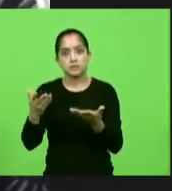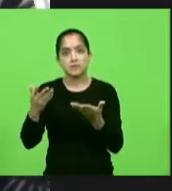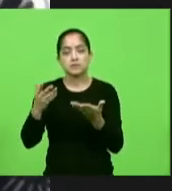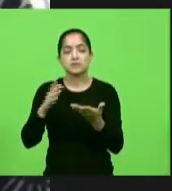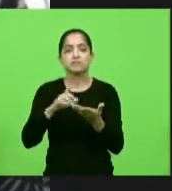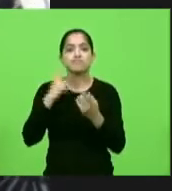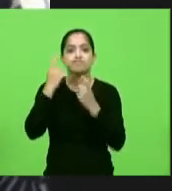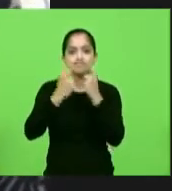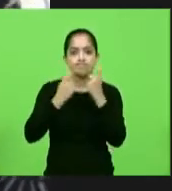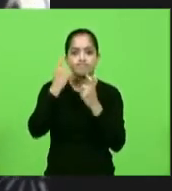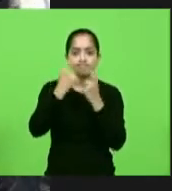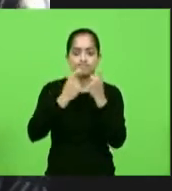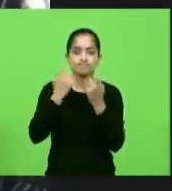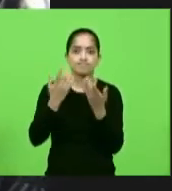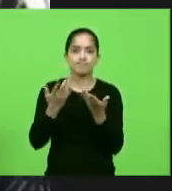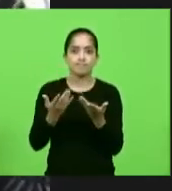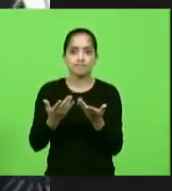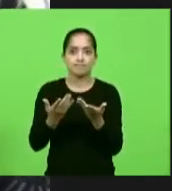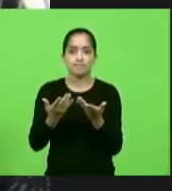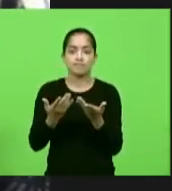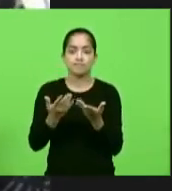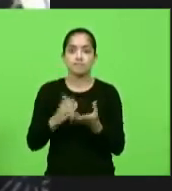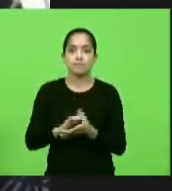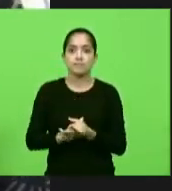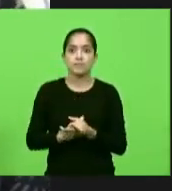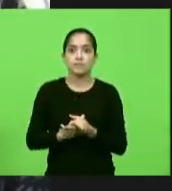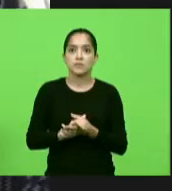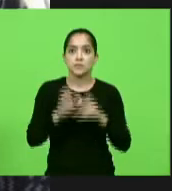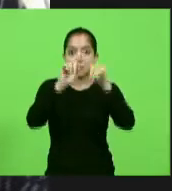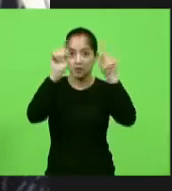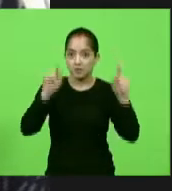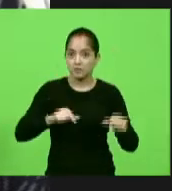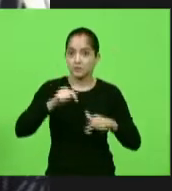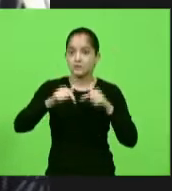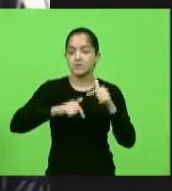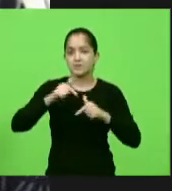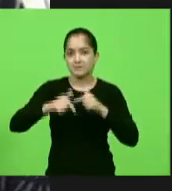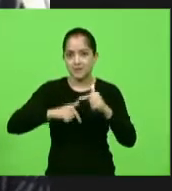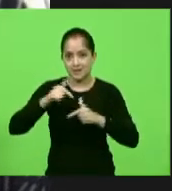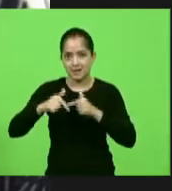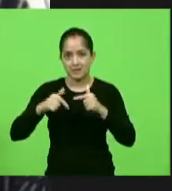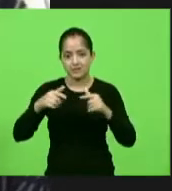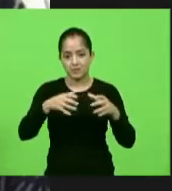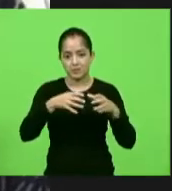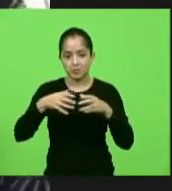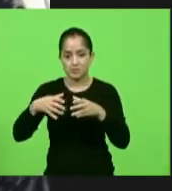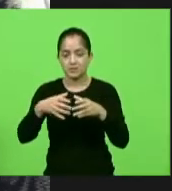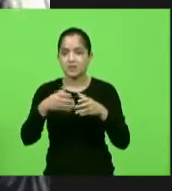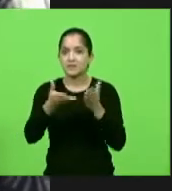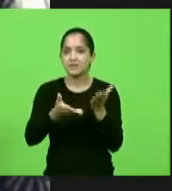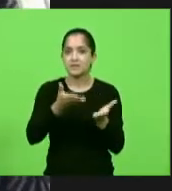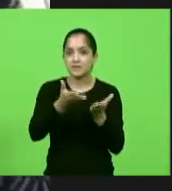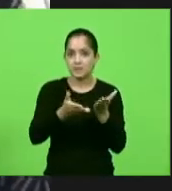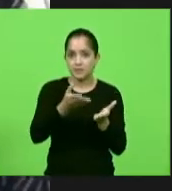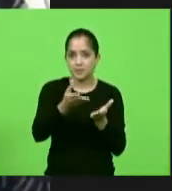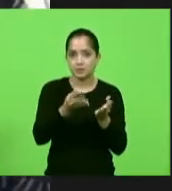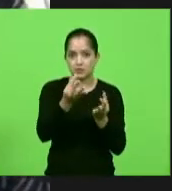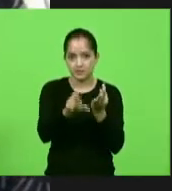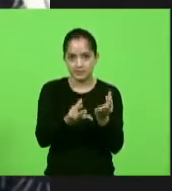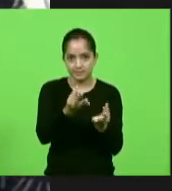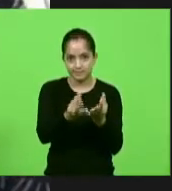preocupação em relação aos funcionários das comunidades terapêuticas, porque entendemos que também